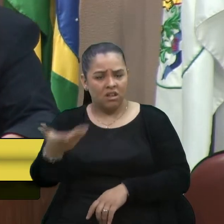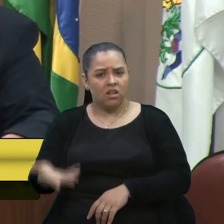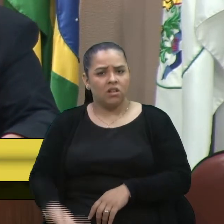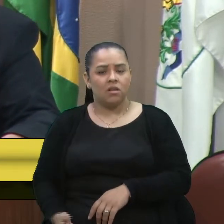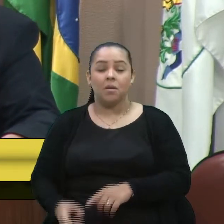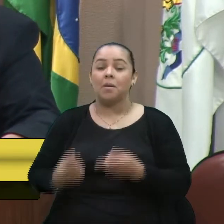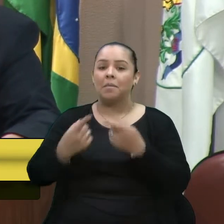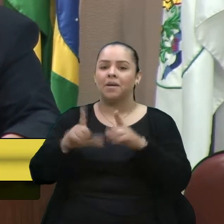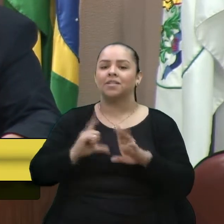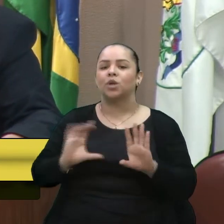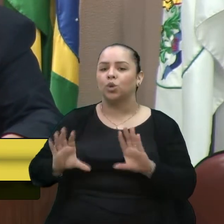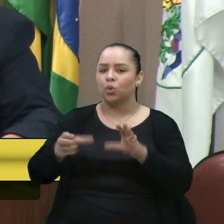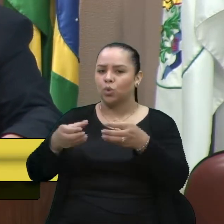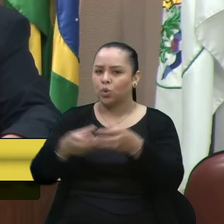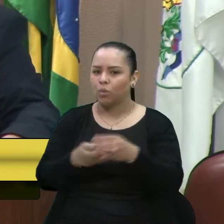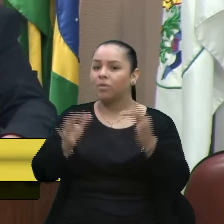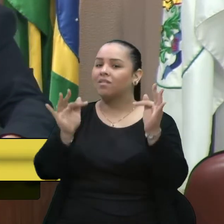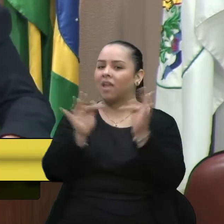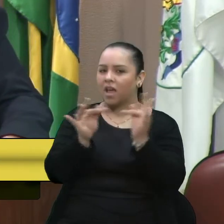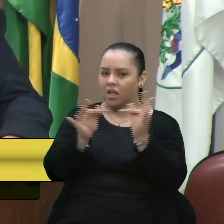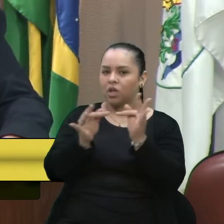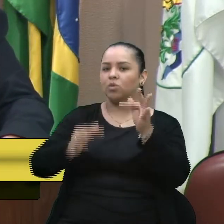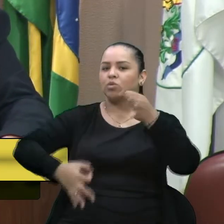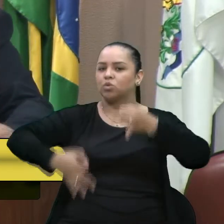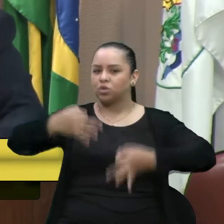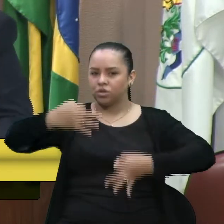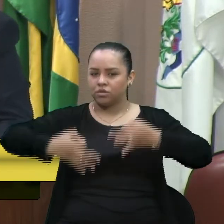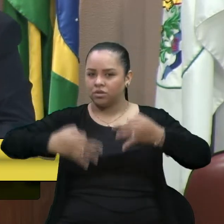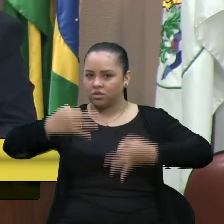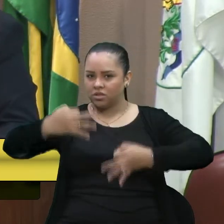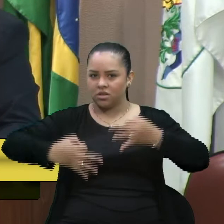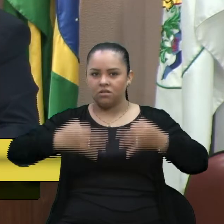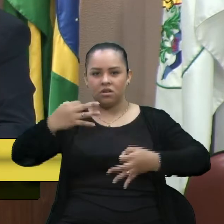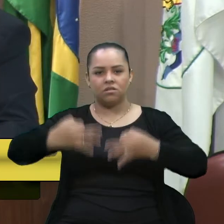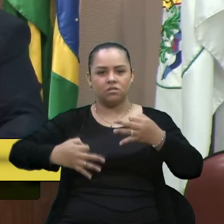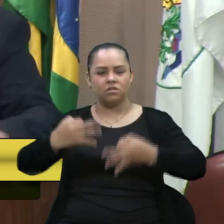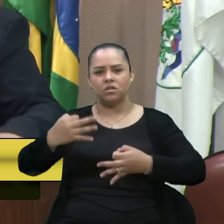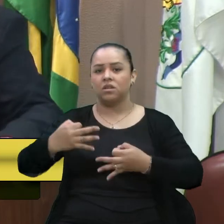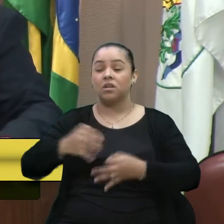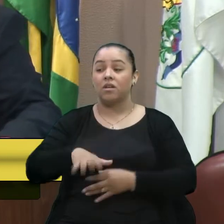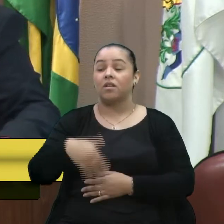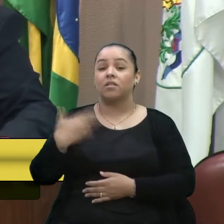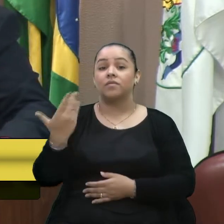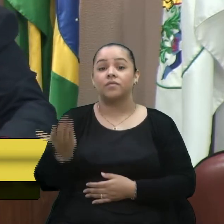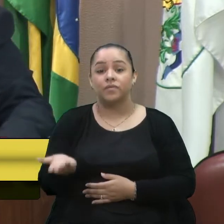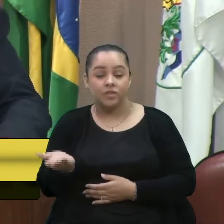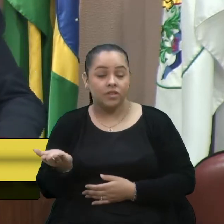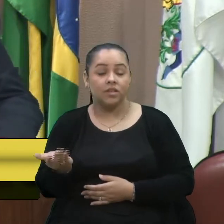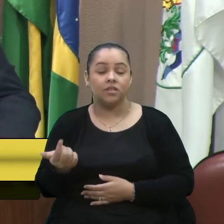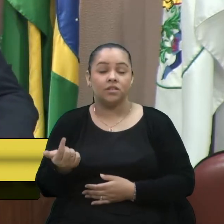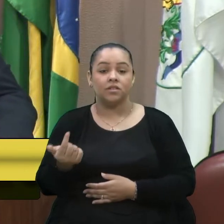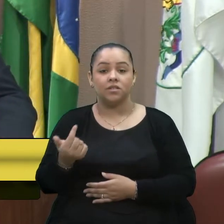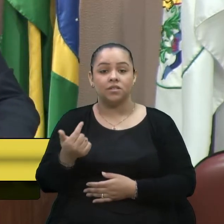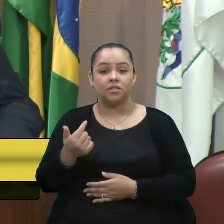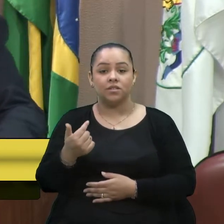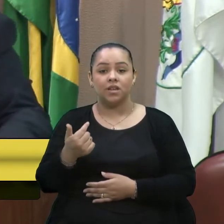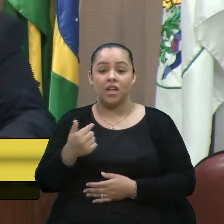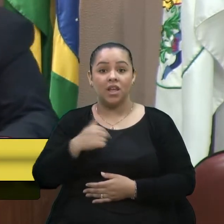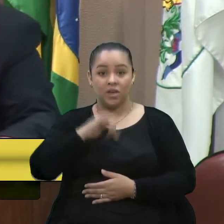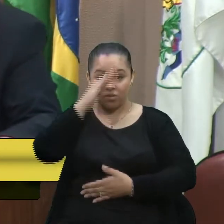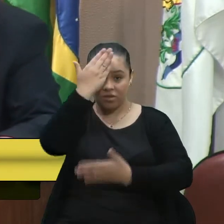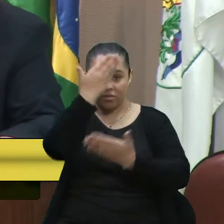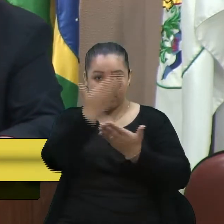técnico, jurídico, tem trabalhado bastante, e, nesse caso, provou. E eu, por isso que eu disse, eu achei